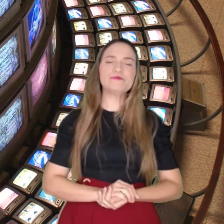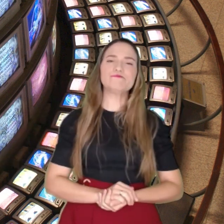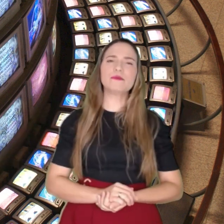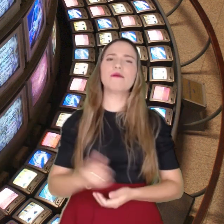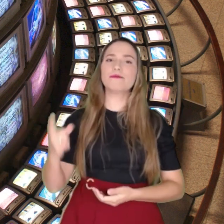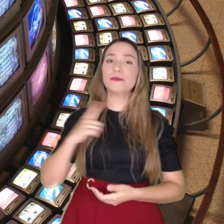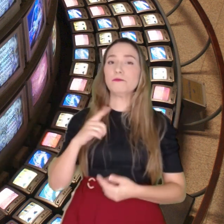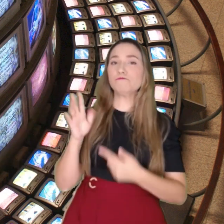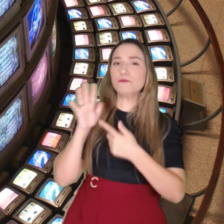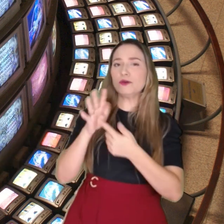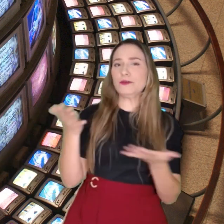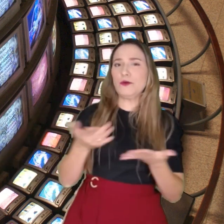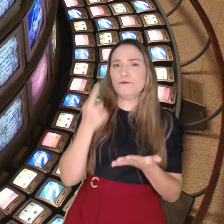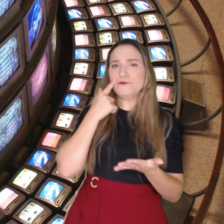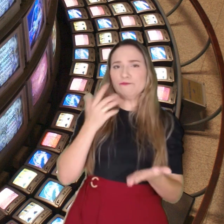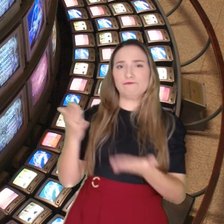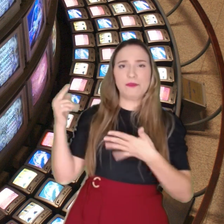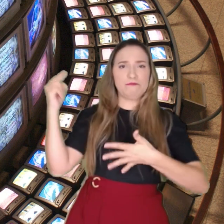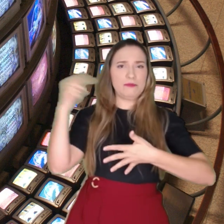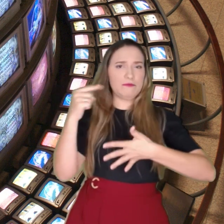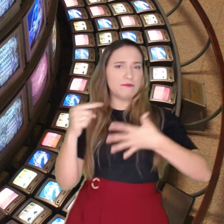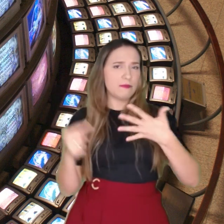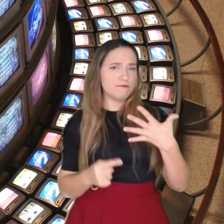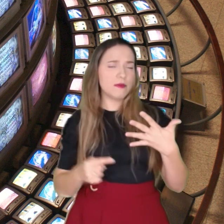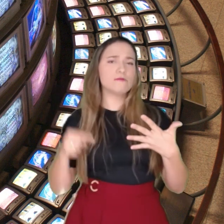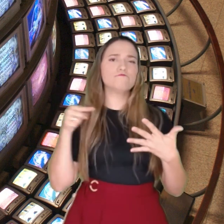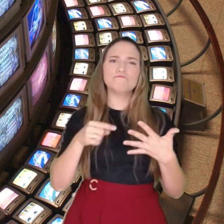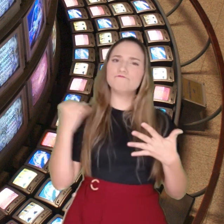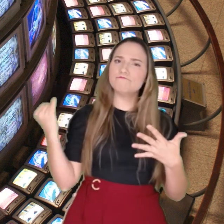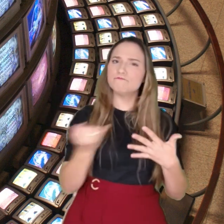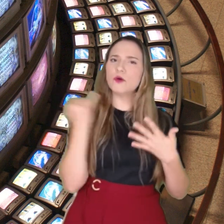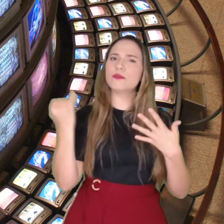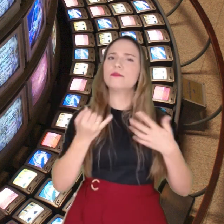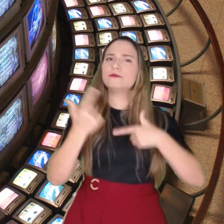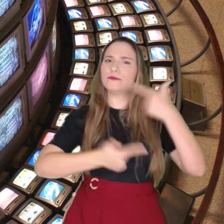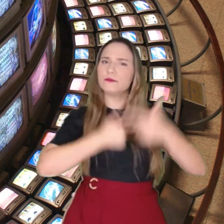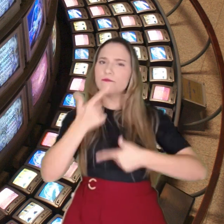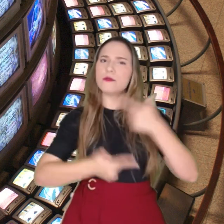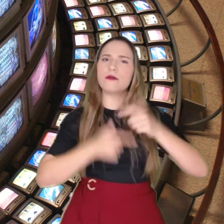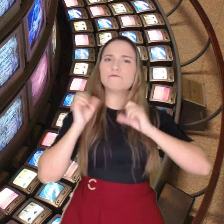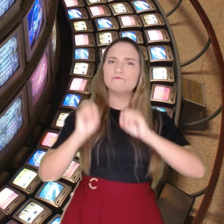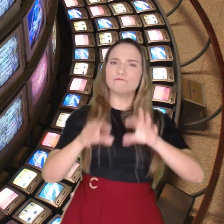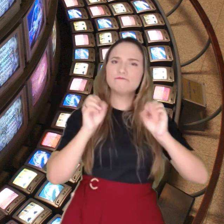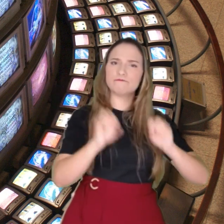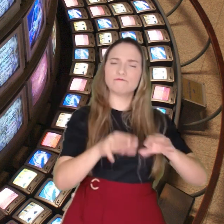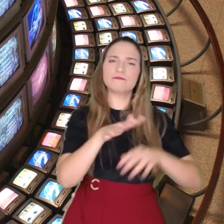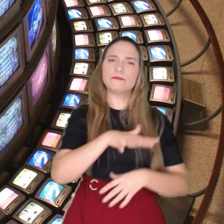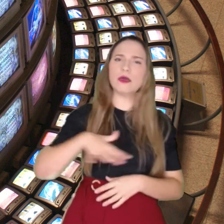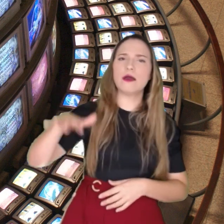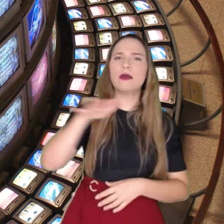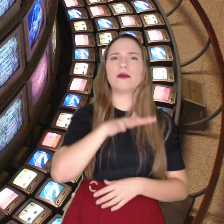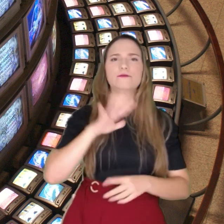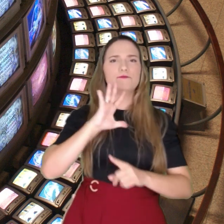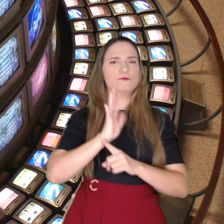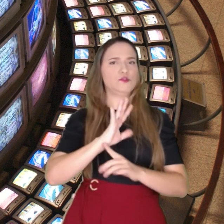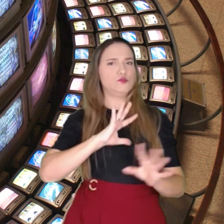alguns pontos a serem considerados sobre a importância de trabalhar a videoarte na educação.